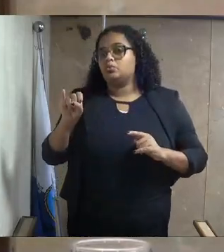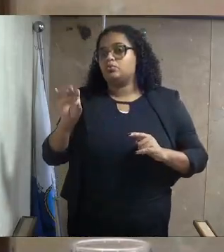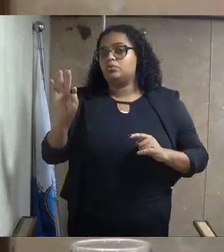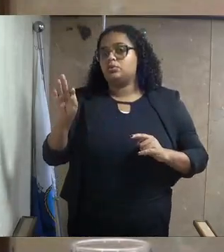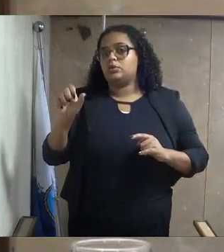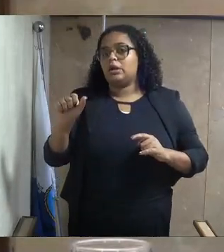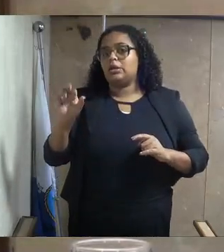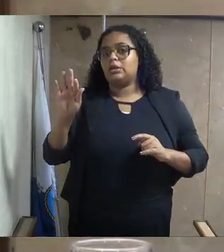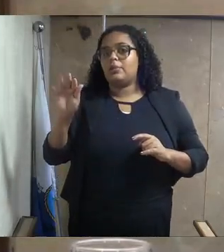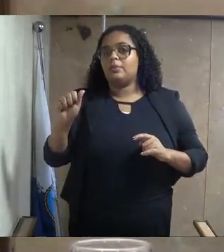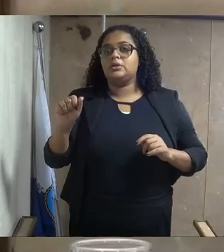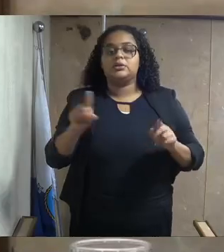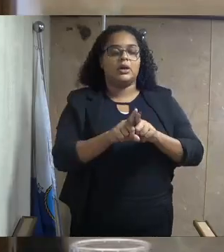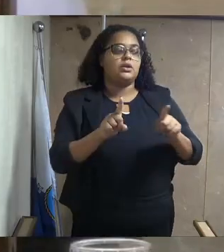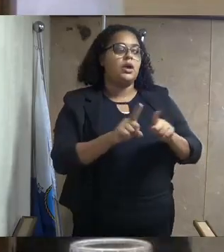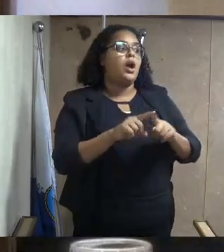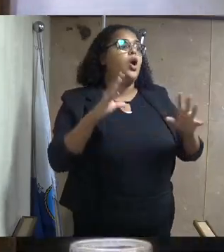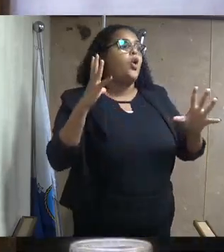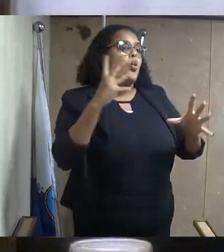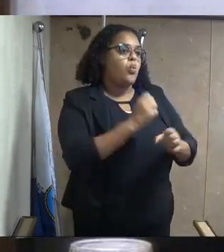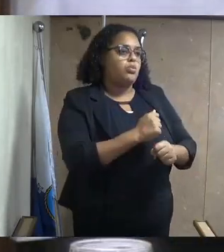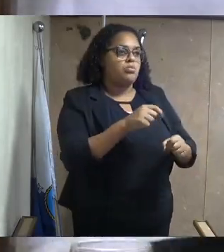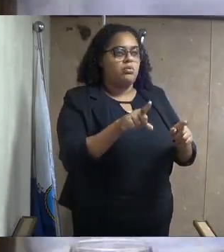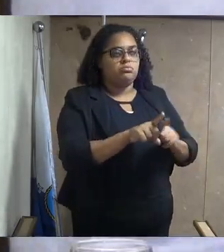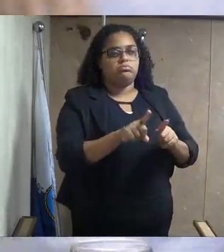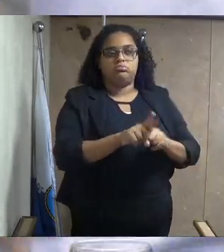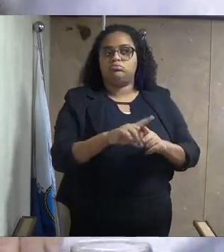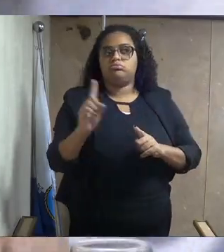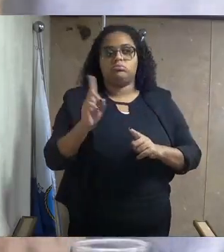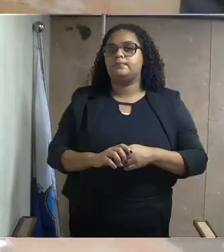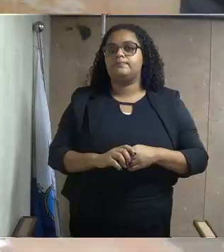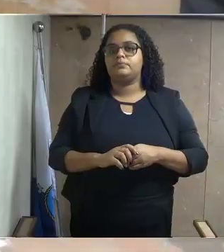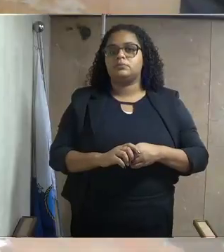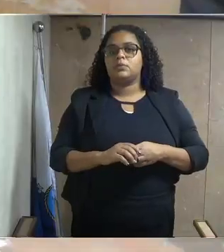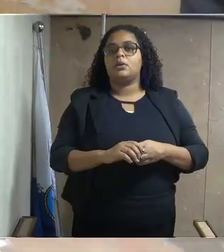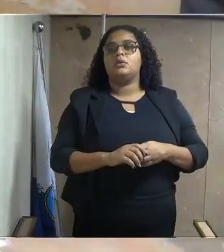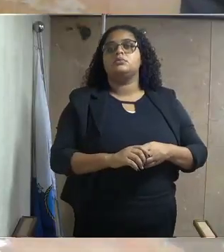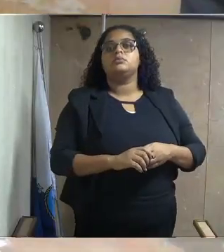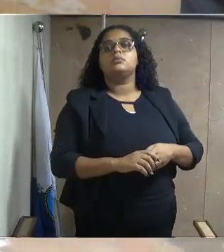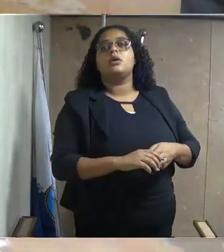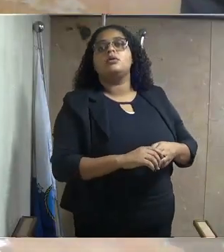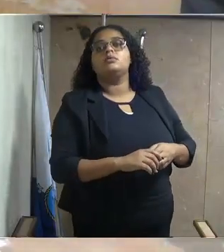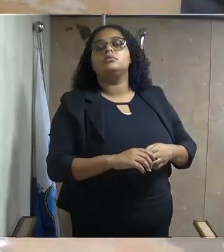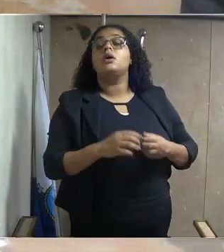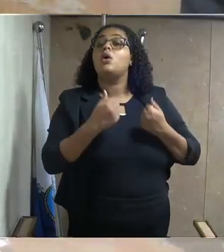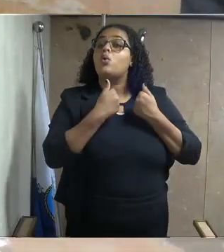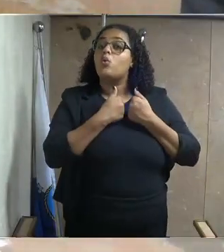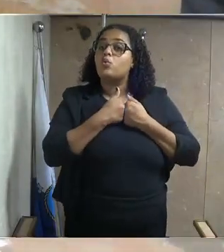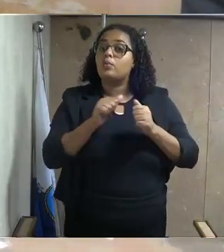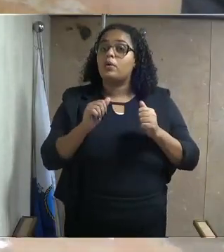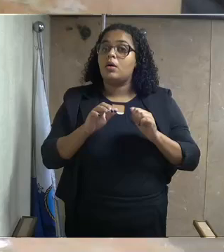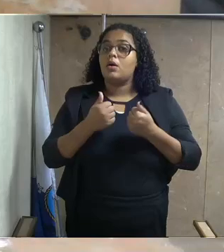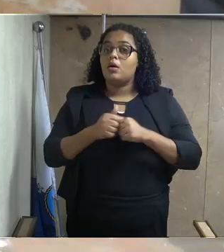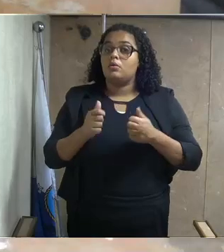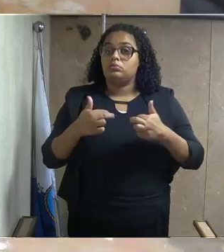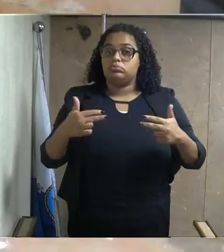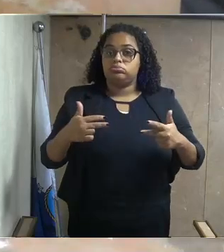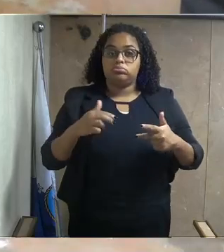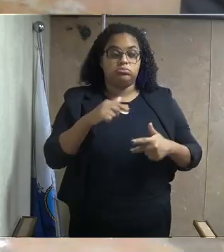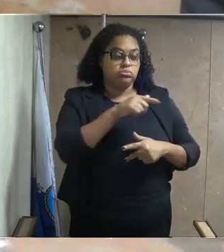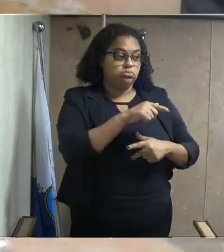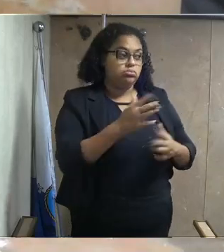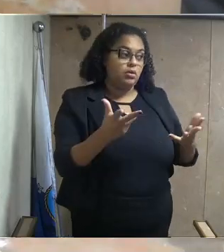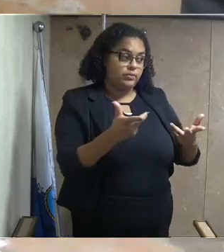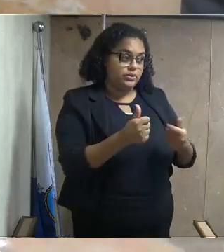A conta não fecha mais. Em nenhum município do estado, transporte público de qualidade custa